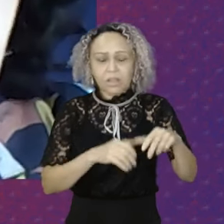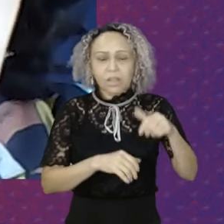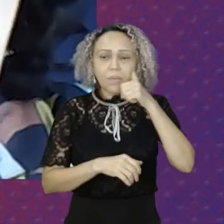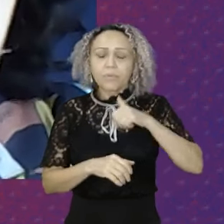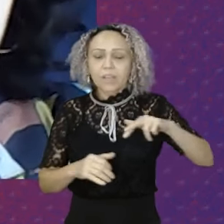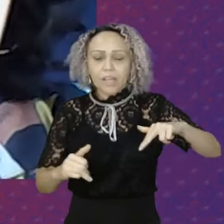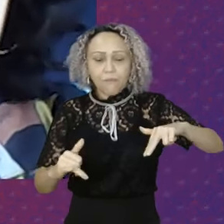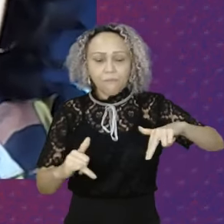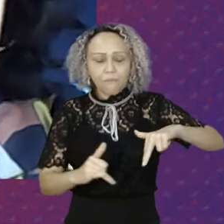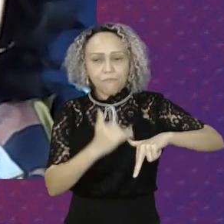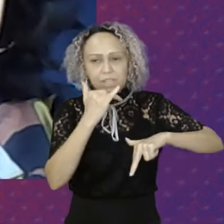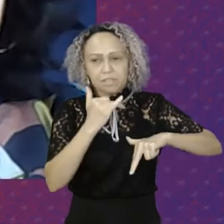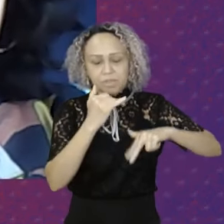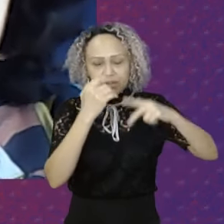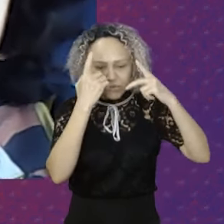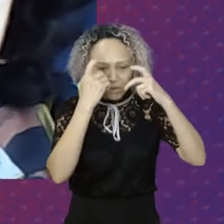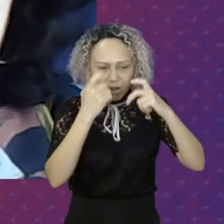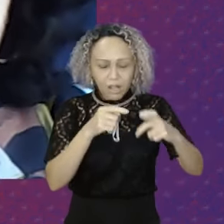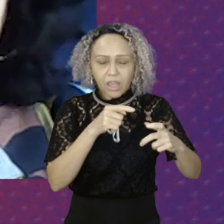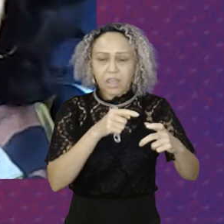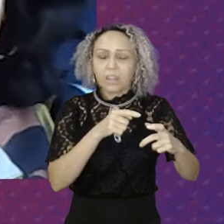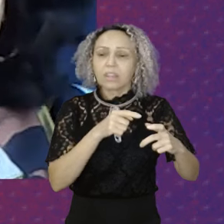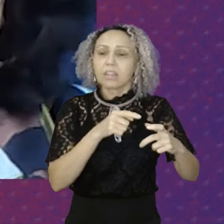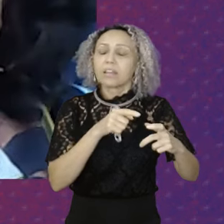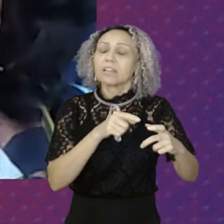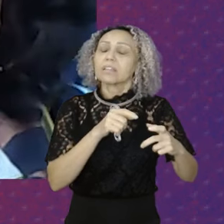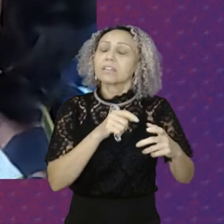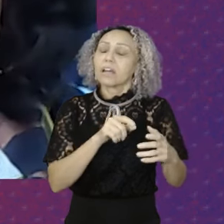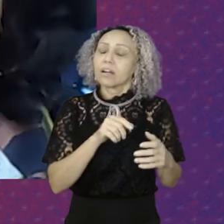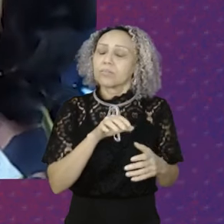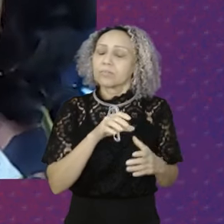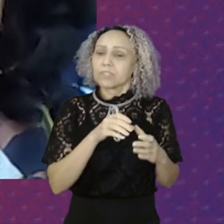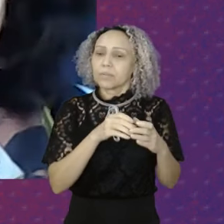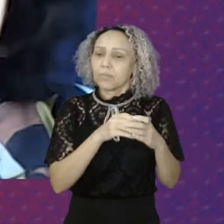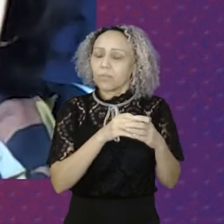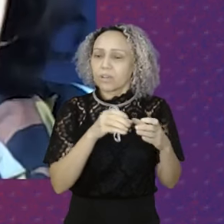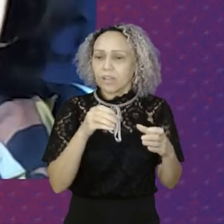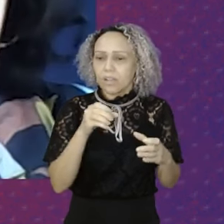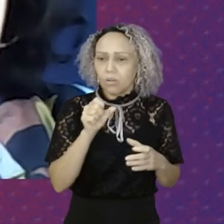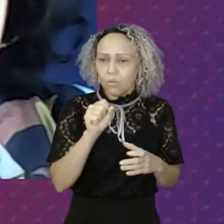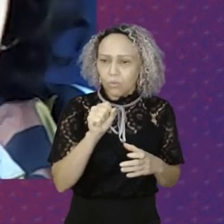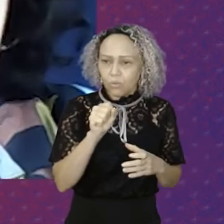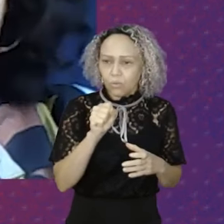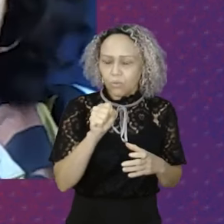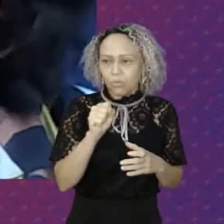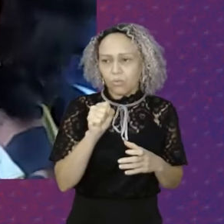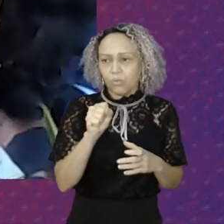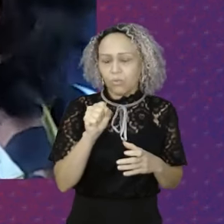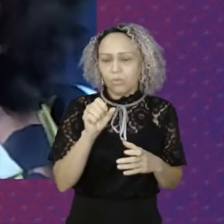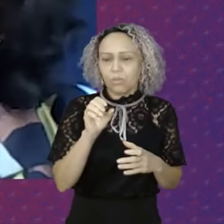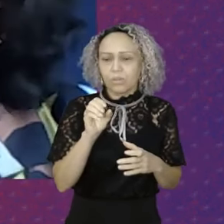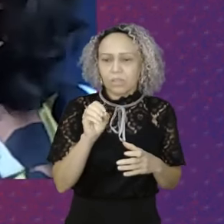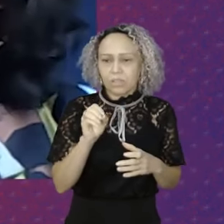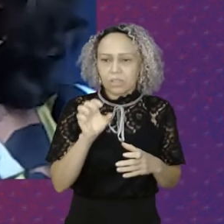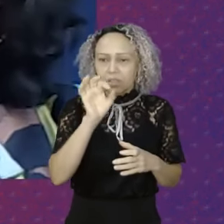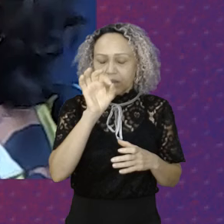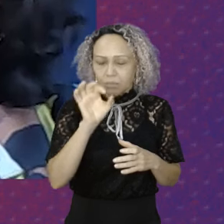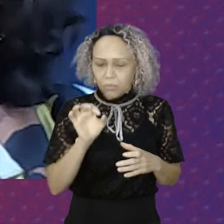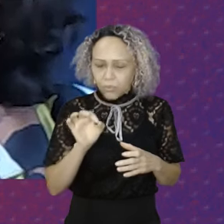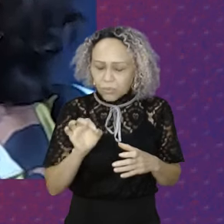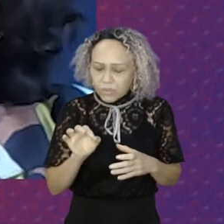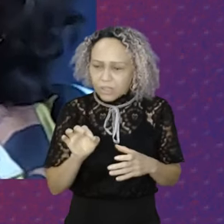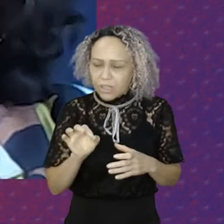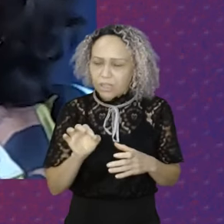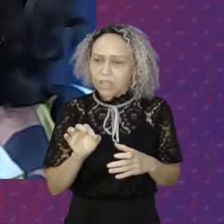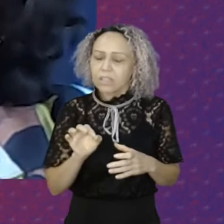é garantir Que oito por cento Da mão de obra Para mulheres É Se destine A